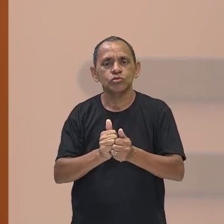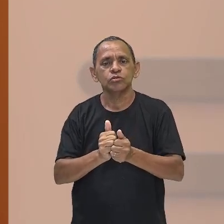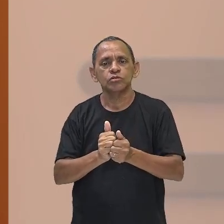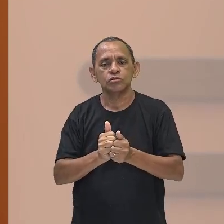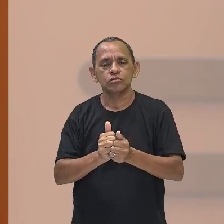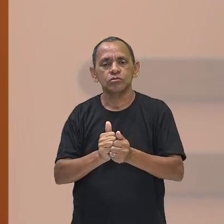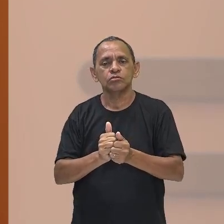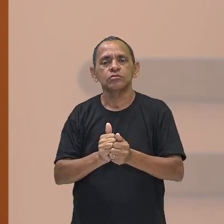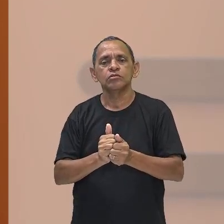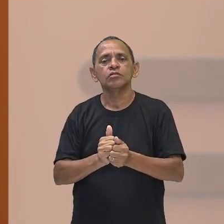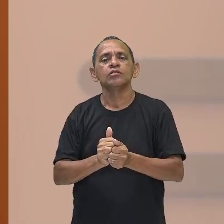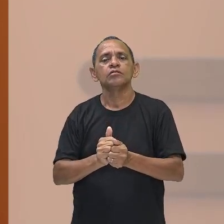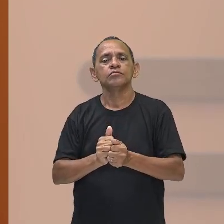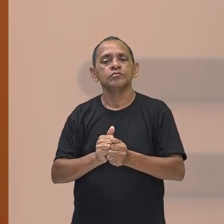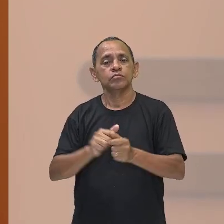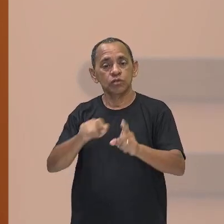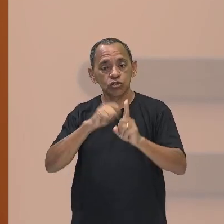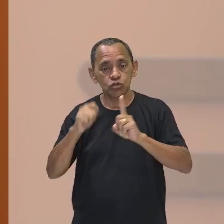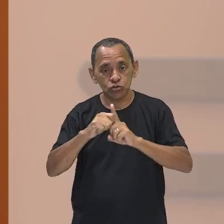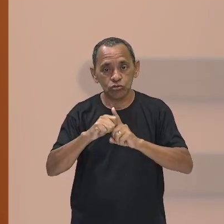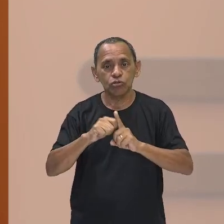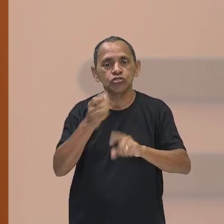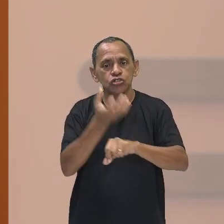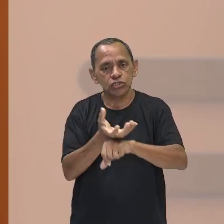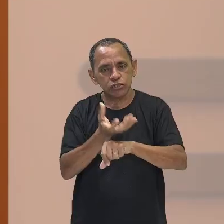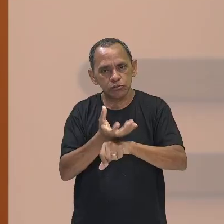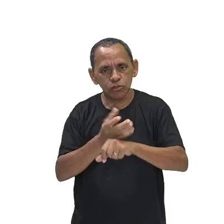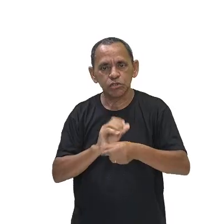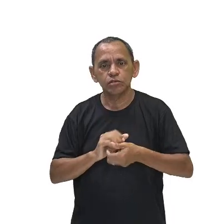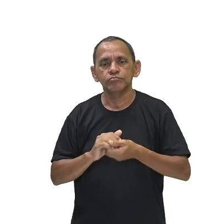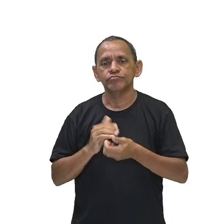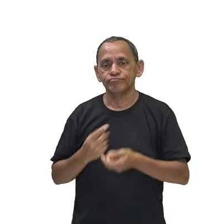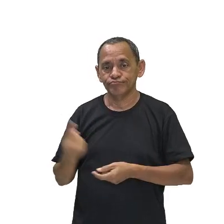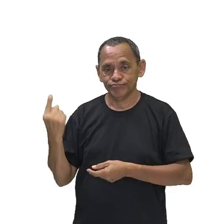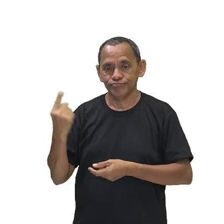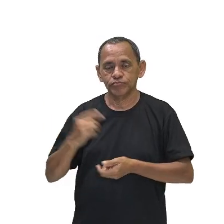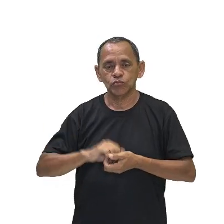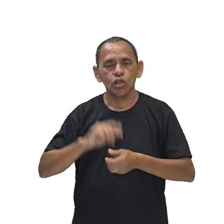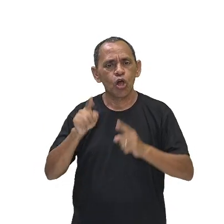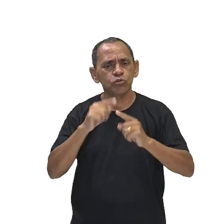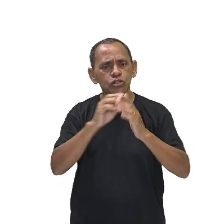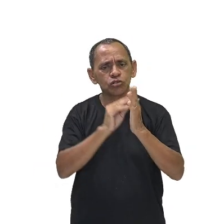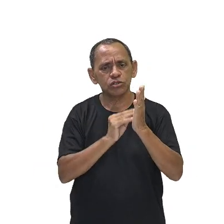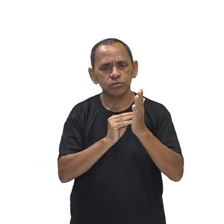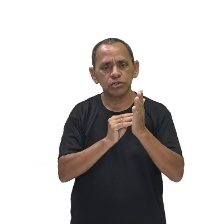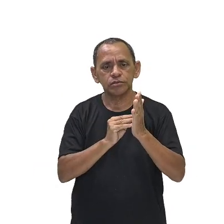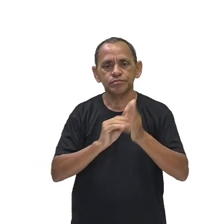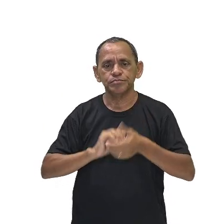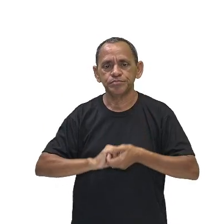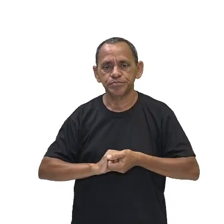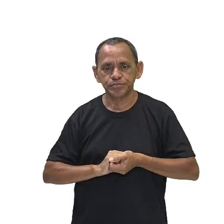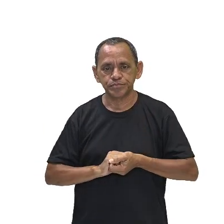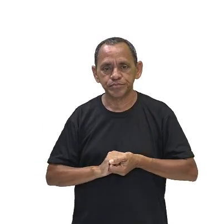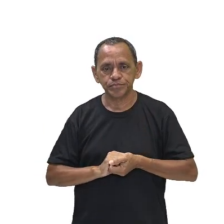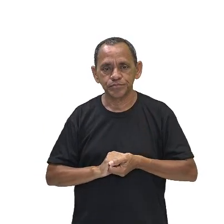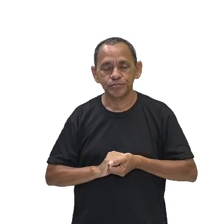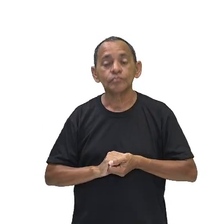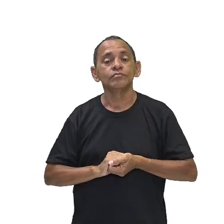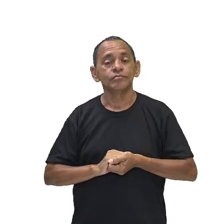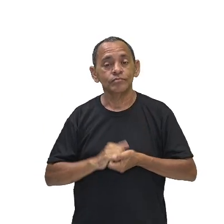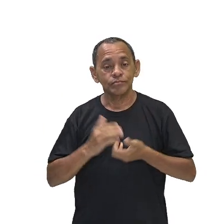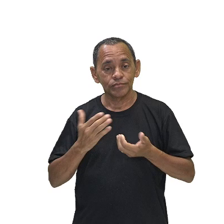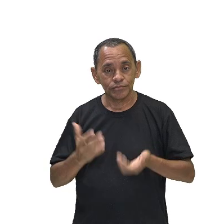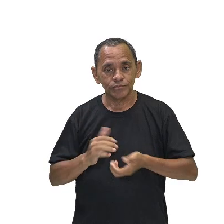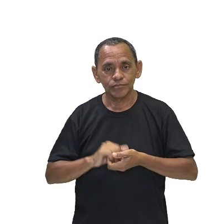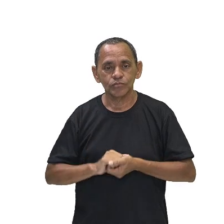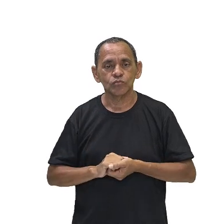componente de sociologia. E agora nós vamos para o nosso objeto de conhecimento. Então o objeto de conhecimento